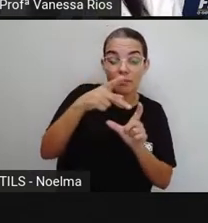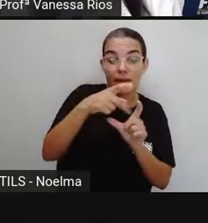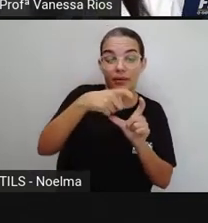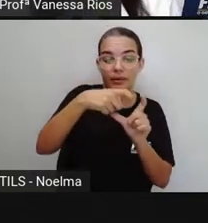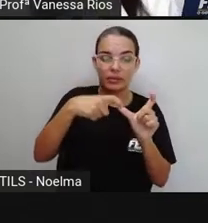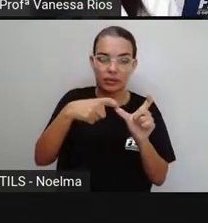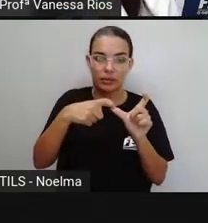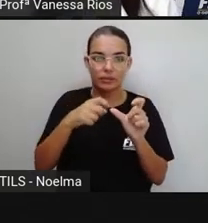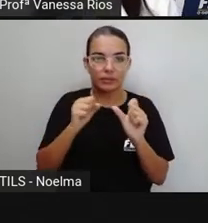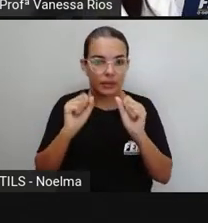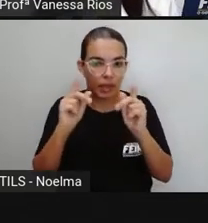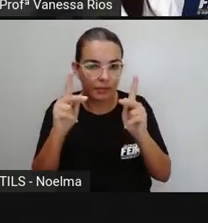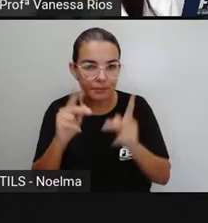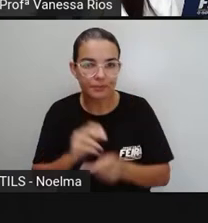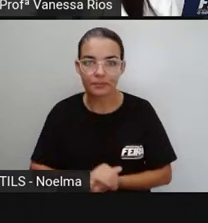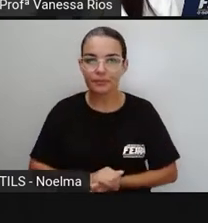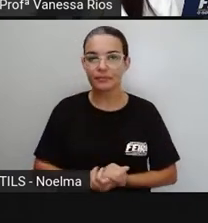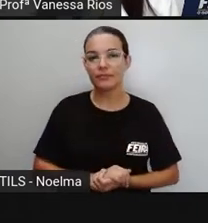paroxítonas.